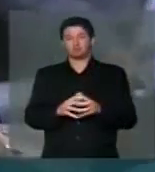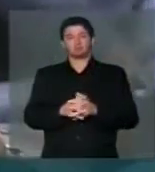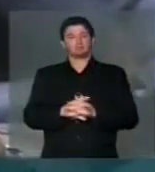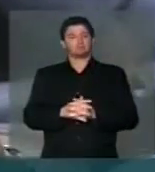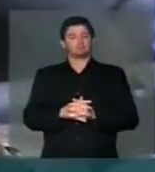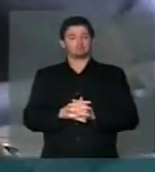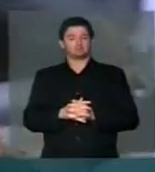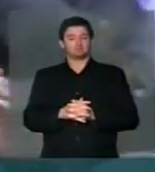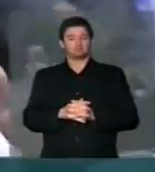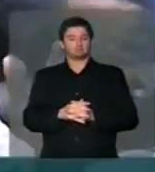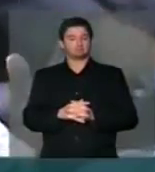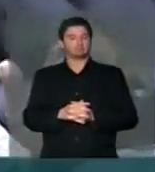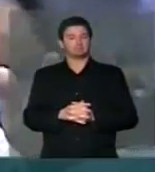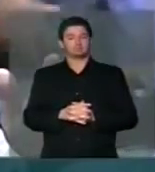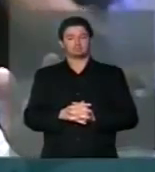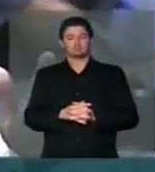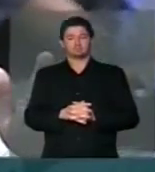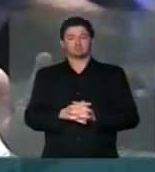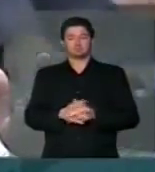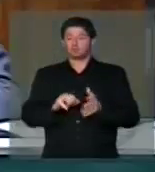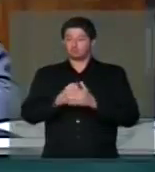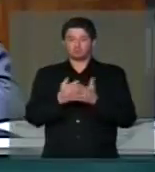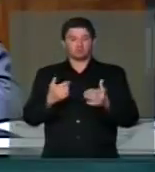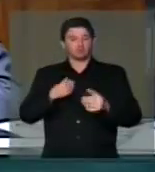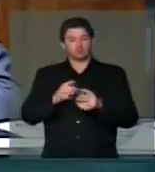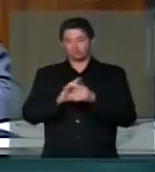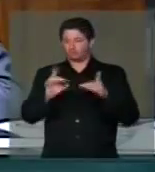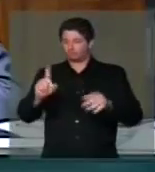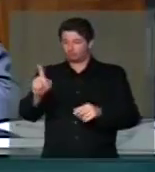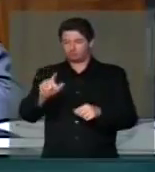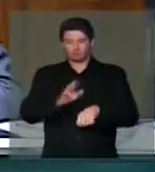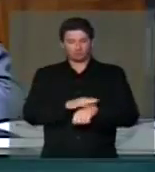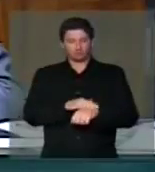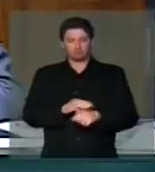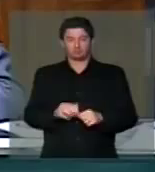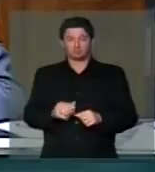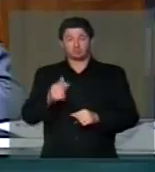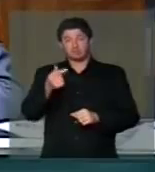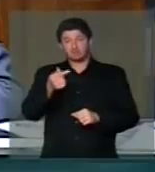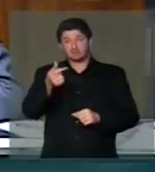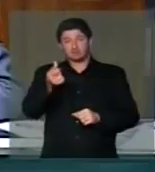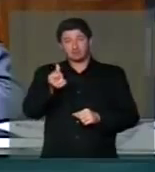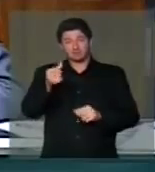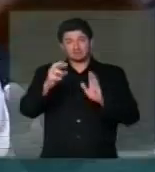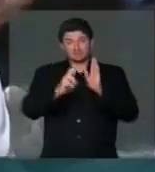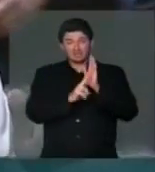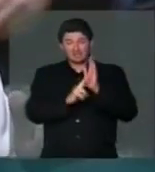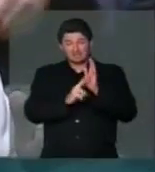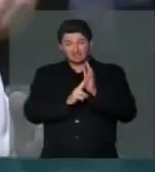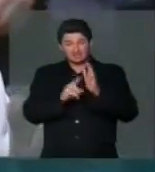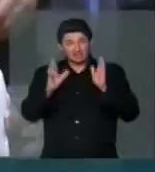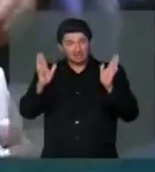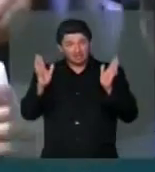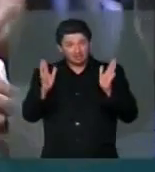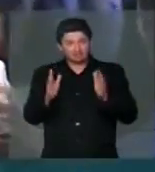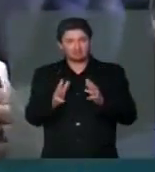Deputado, para concluir, porque nós estamos em processo de obstrução, eu não vou prorrogar os tempos nenhum. Com 76 dispositivos,